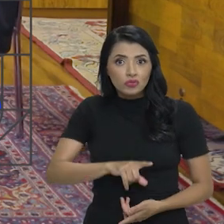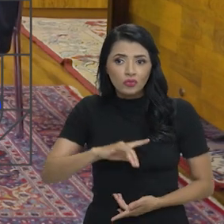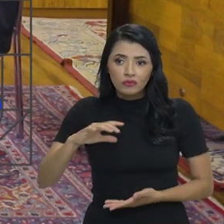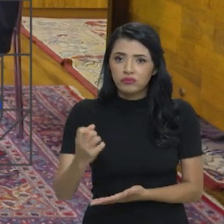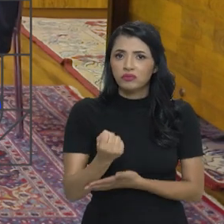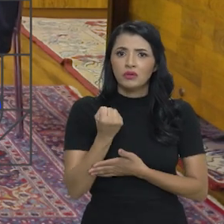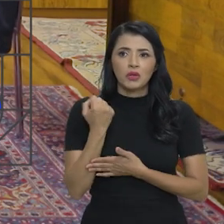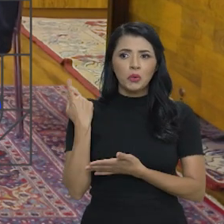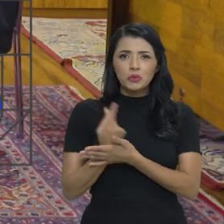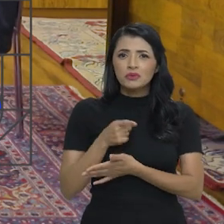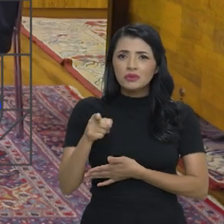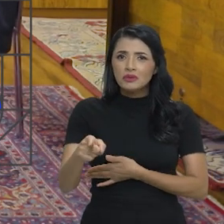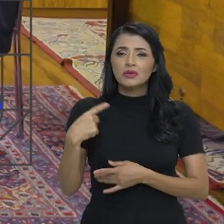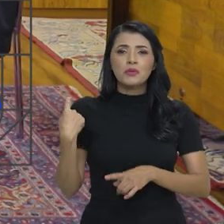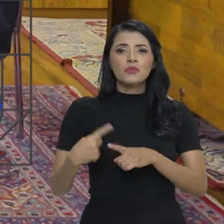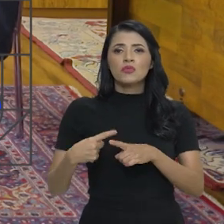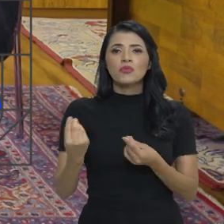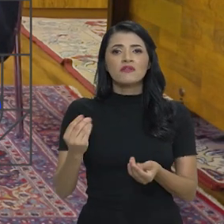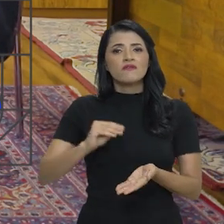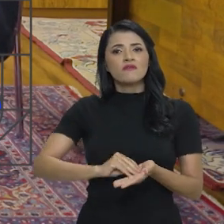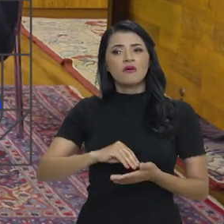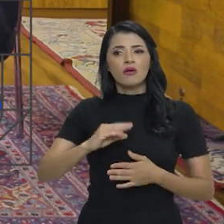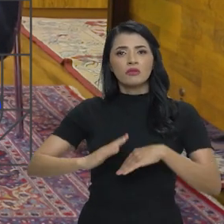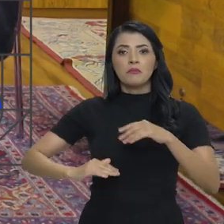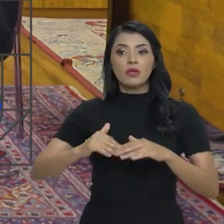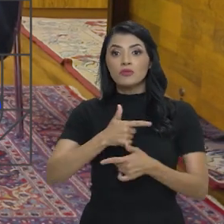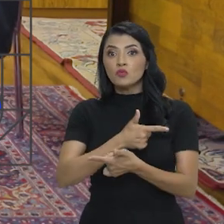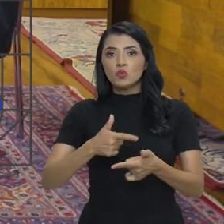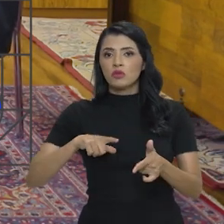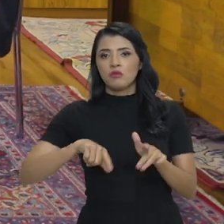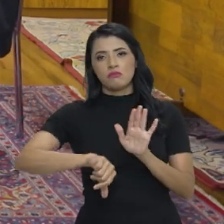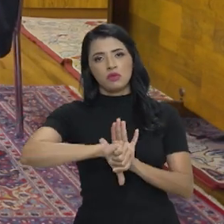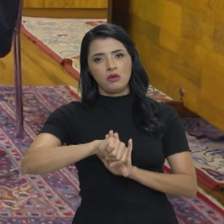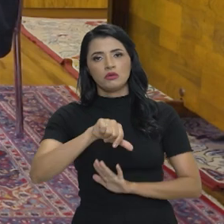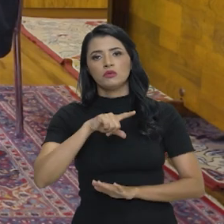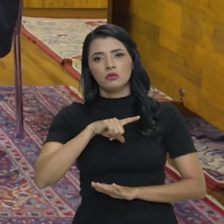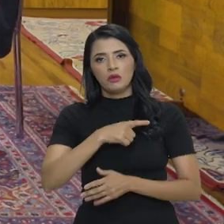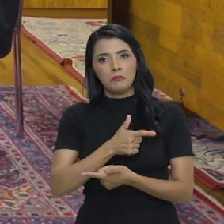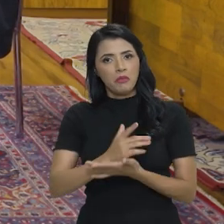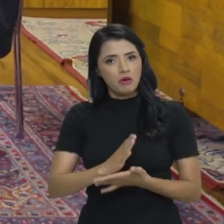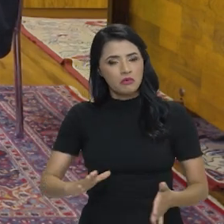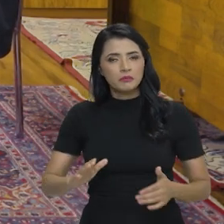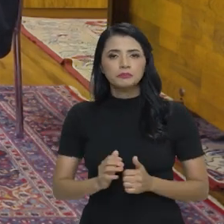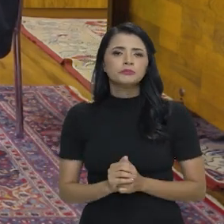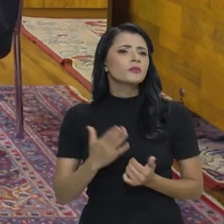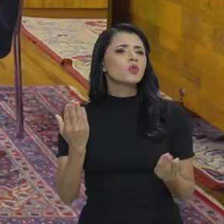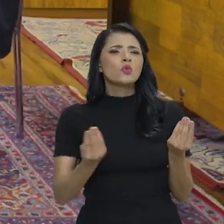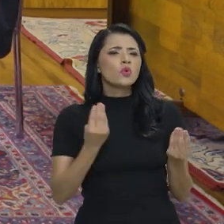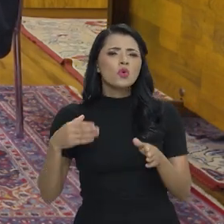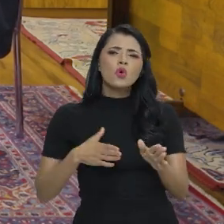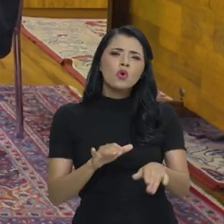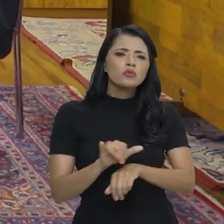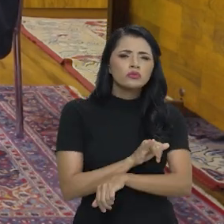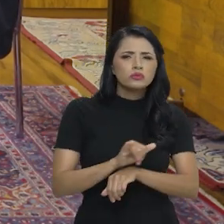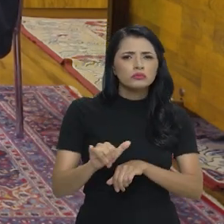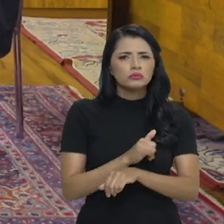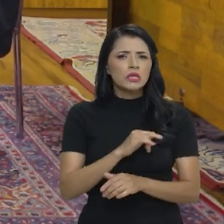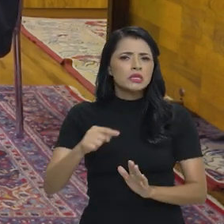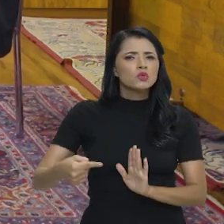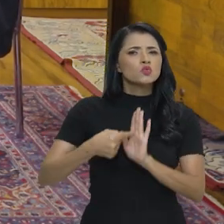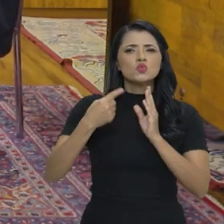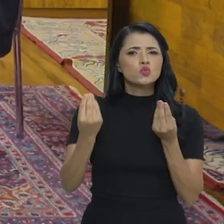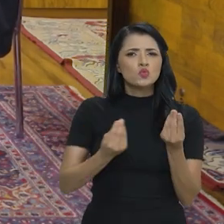resgates aconteçam pela inexistência da prática criminosa. O caminho é o quê? Conscientização, denúncia?